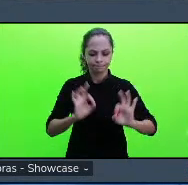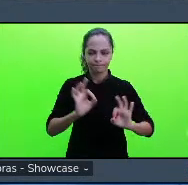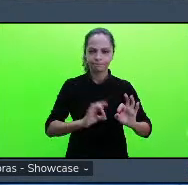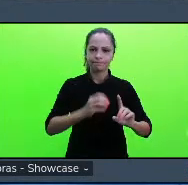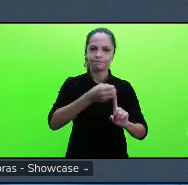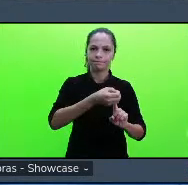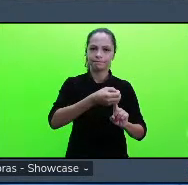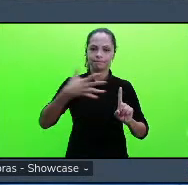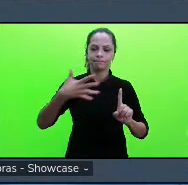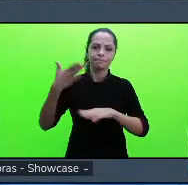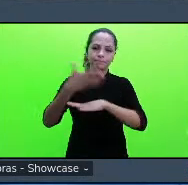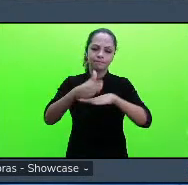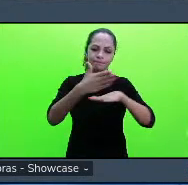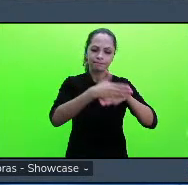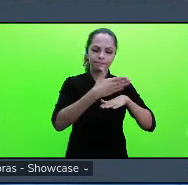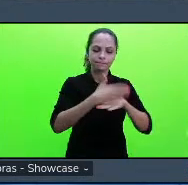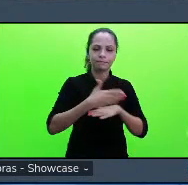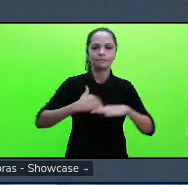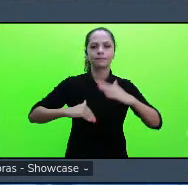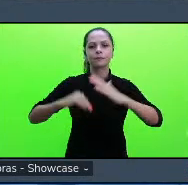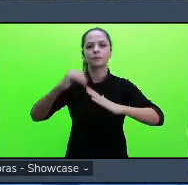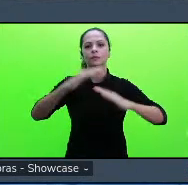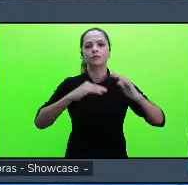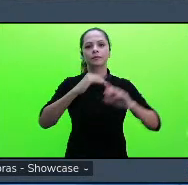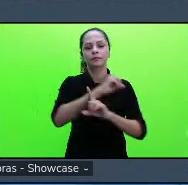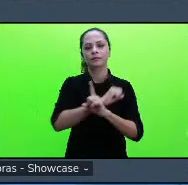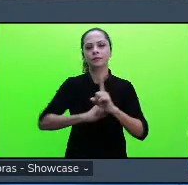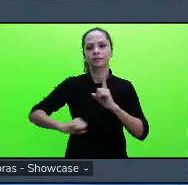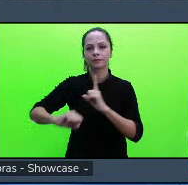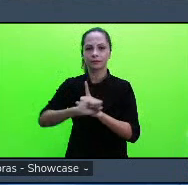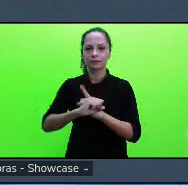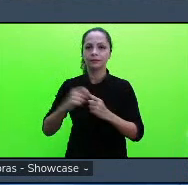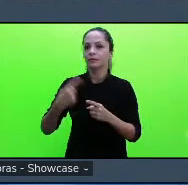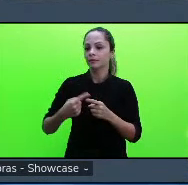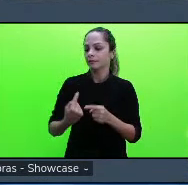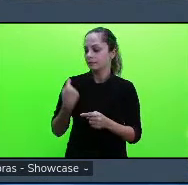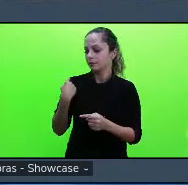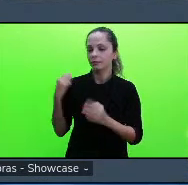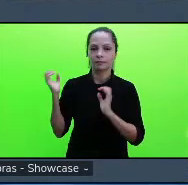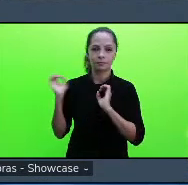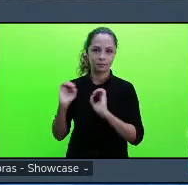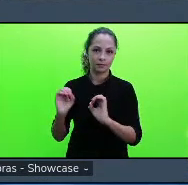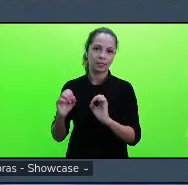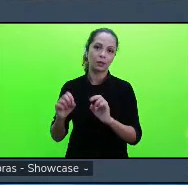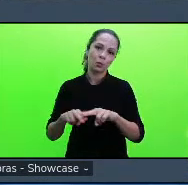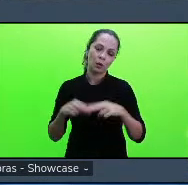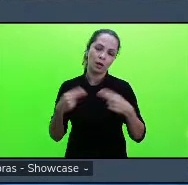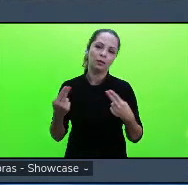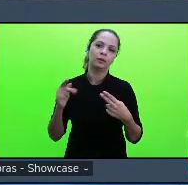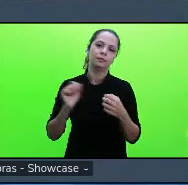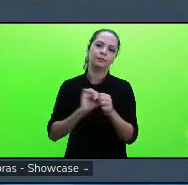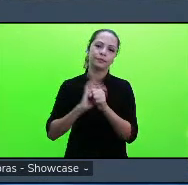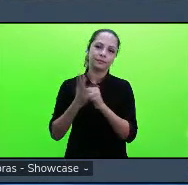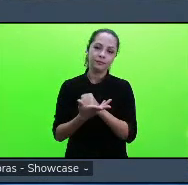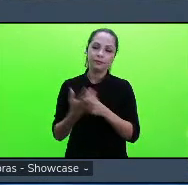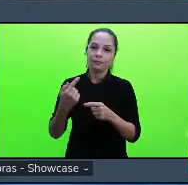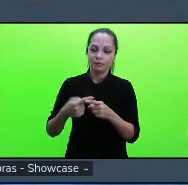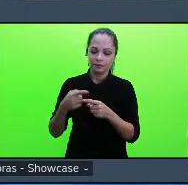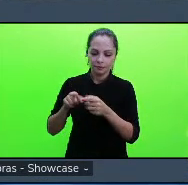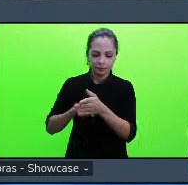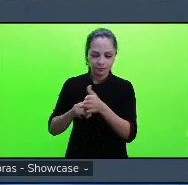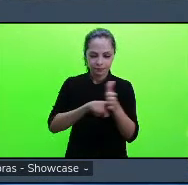sociais porque não foi feito por causa da pandemia porque como essa pesquisa a gente desenvolveu de forma